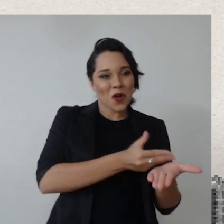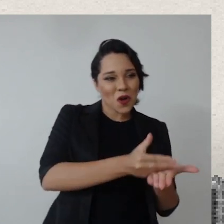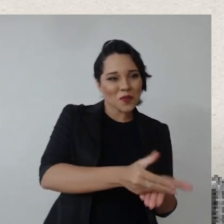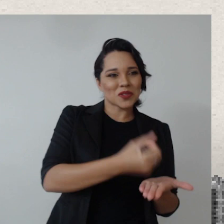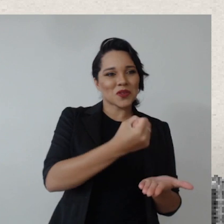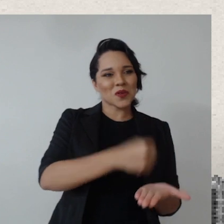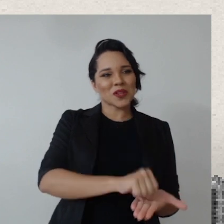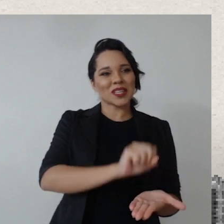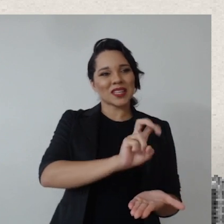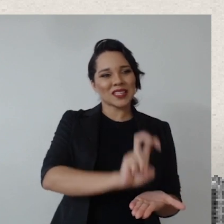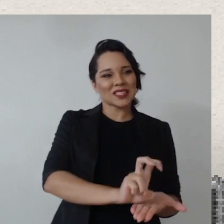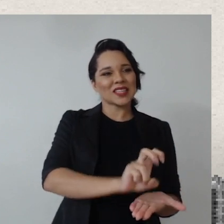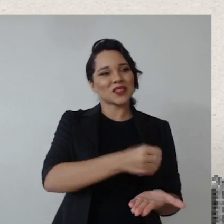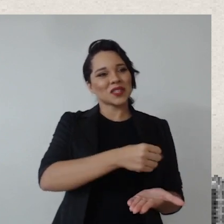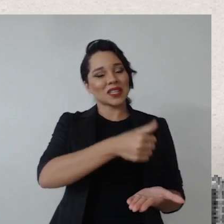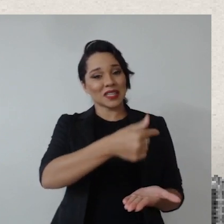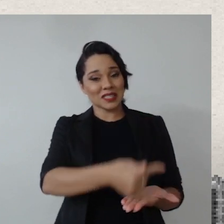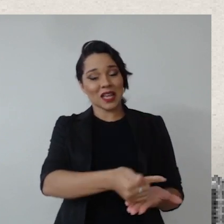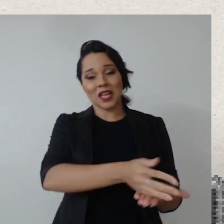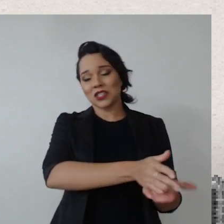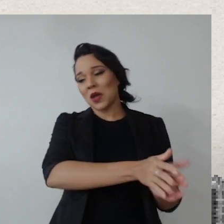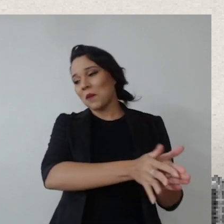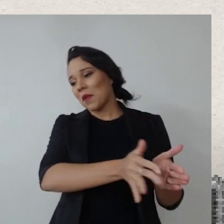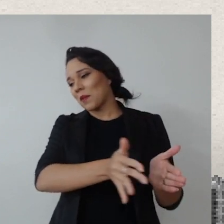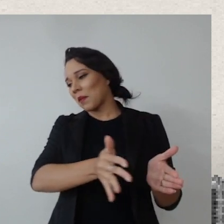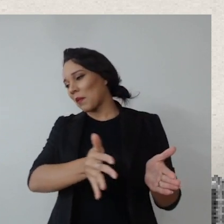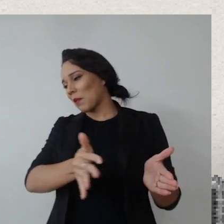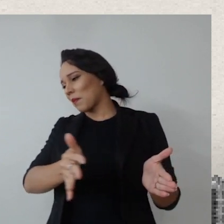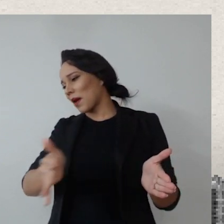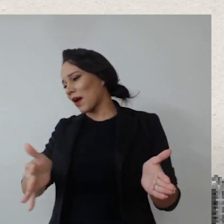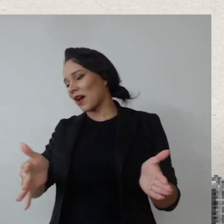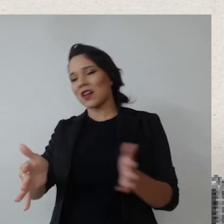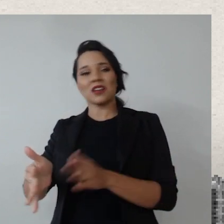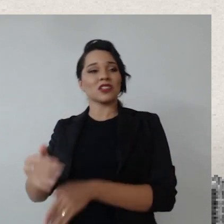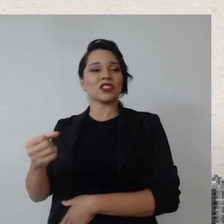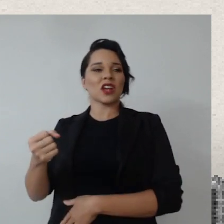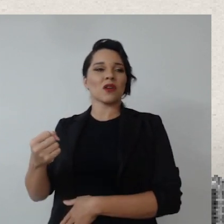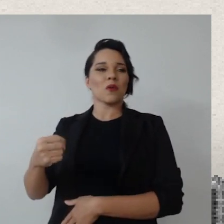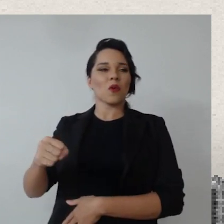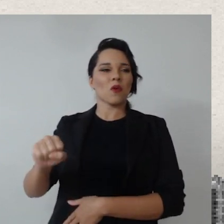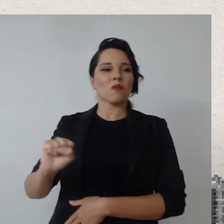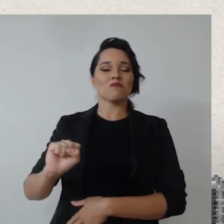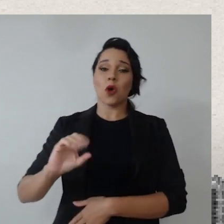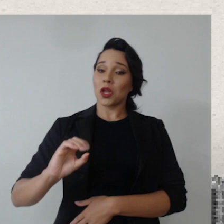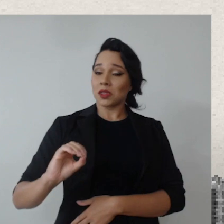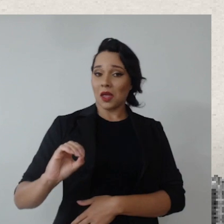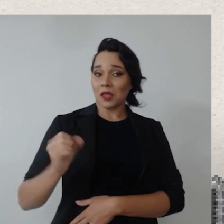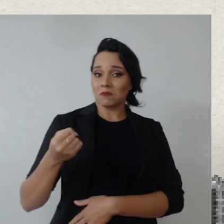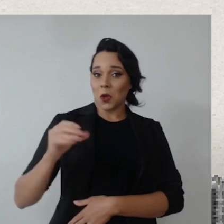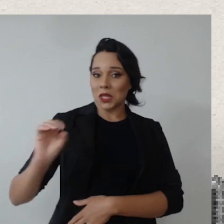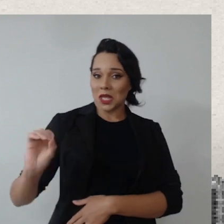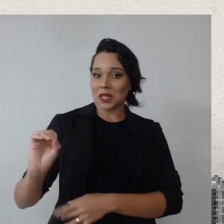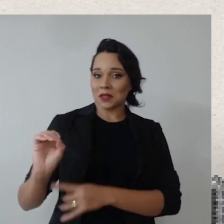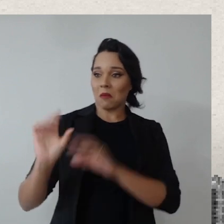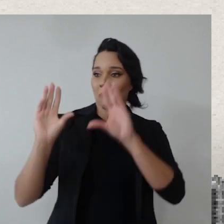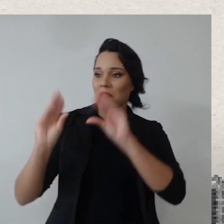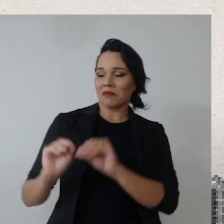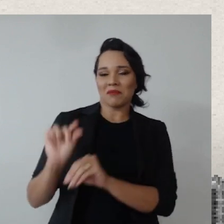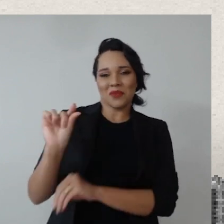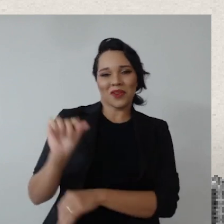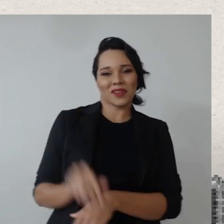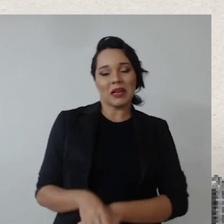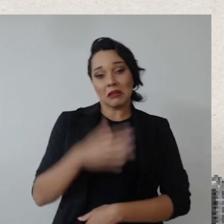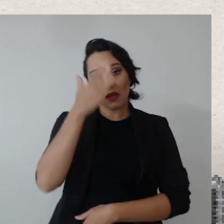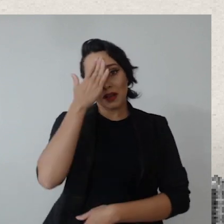Começamos com 86, 87 participantes, estamos saindo com quase 80, né? Então, assim,